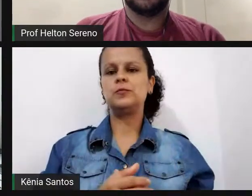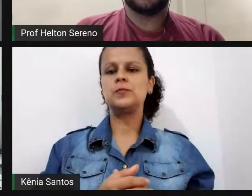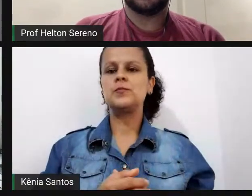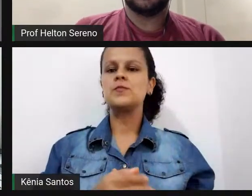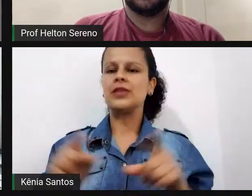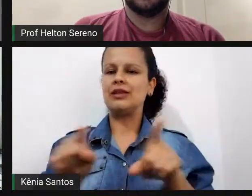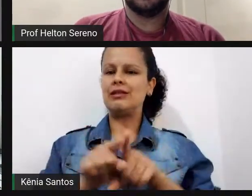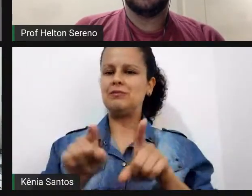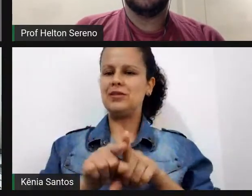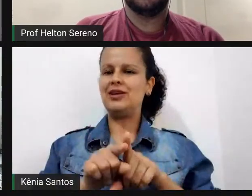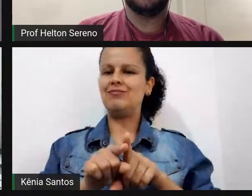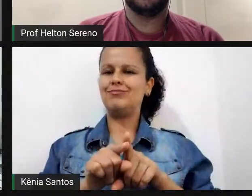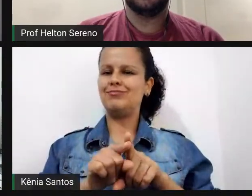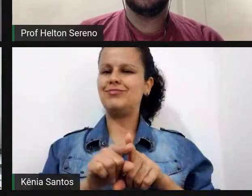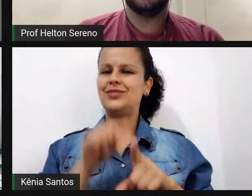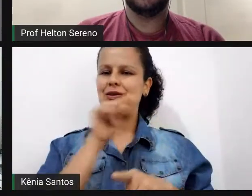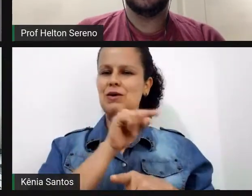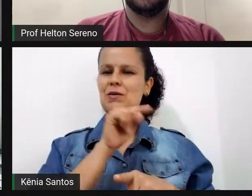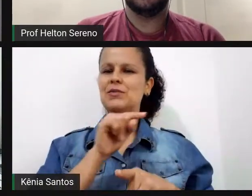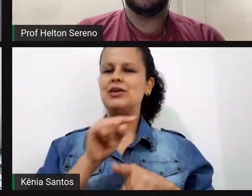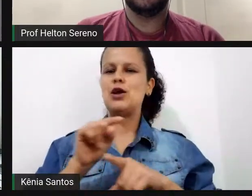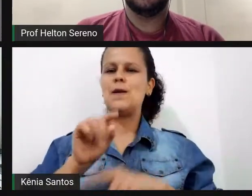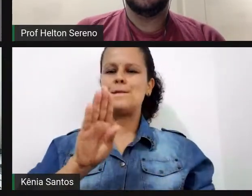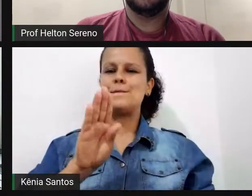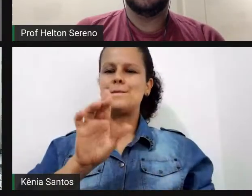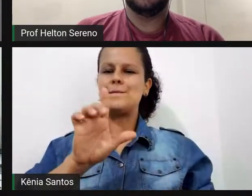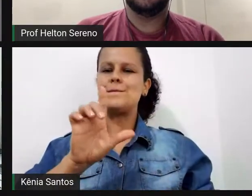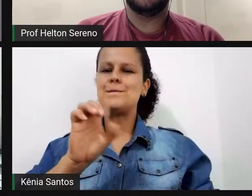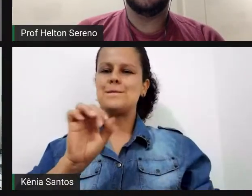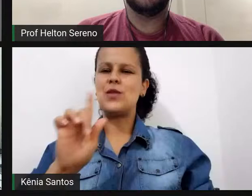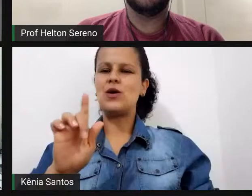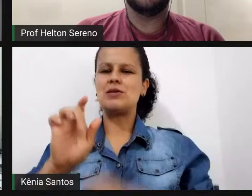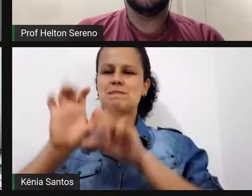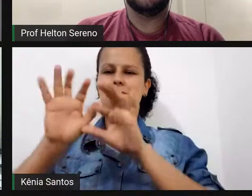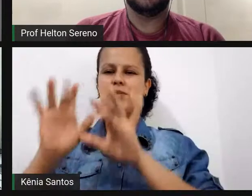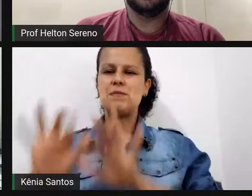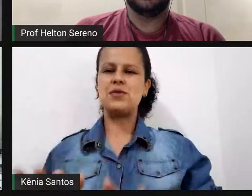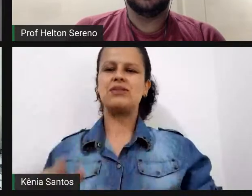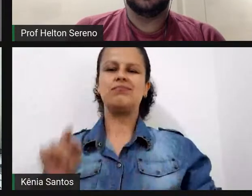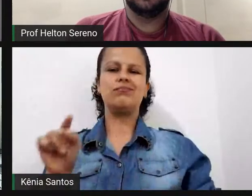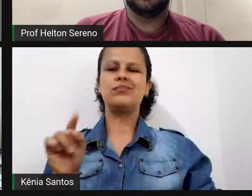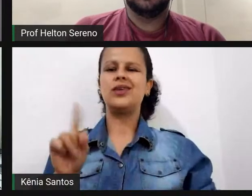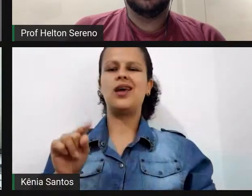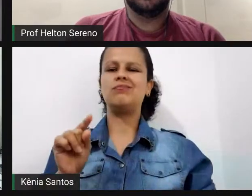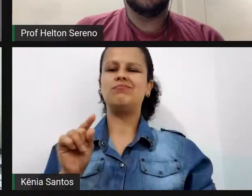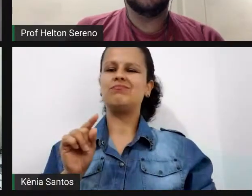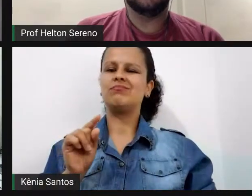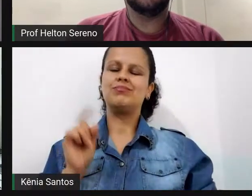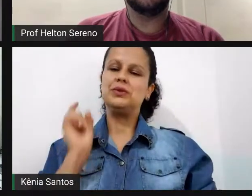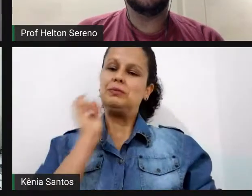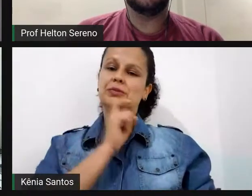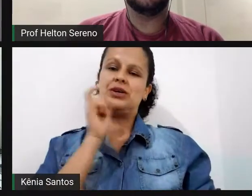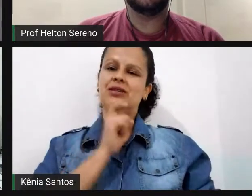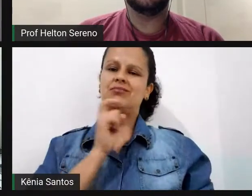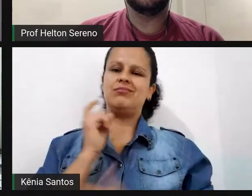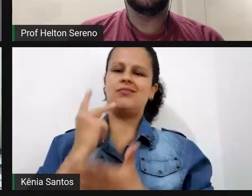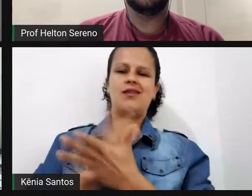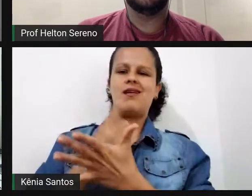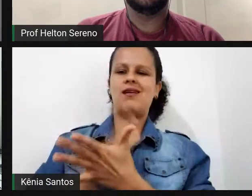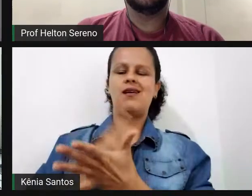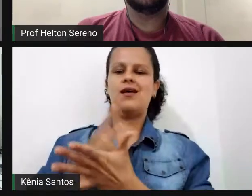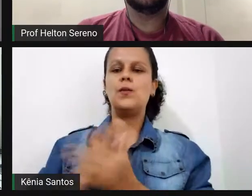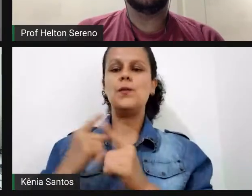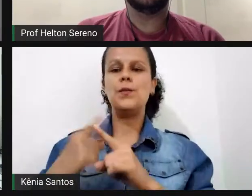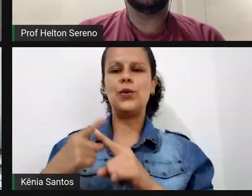dessa pessoa, né, em relação à Finlândia é um grande equívoco. Os estudantes finlandeses não têm